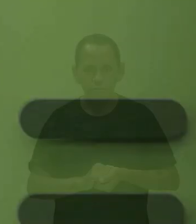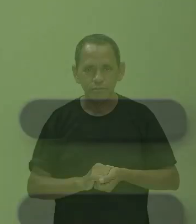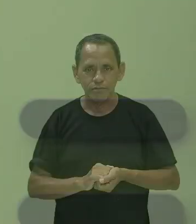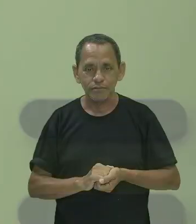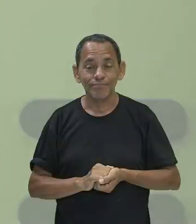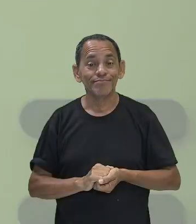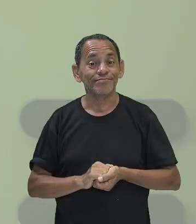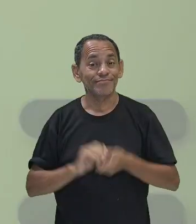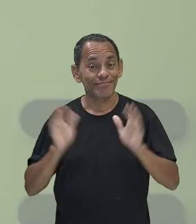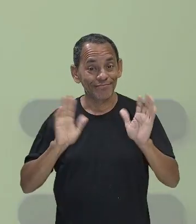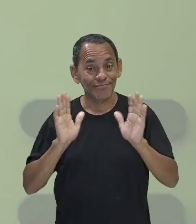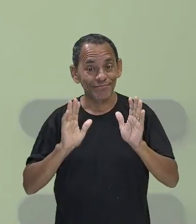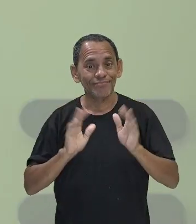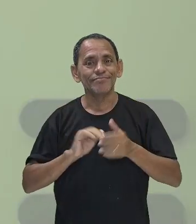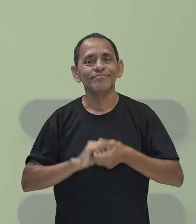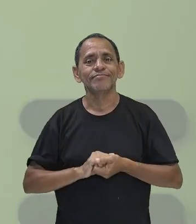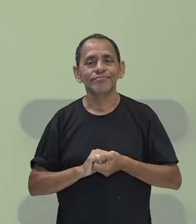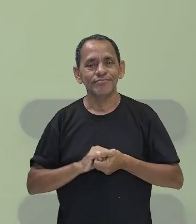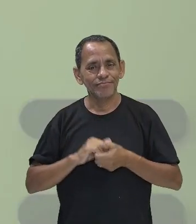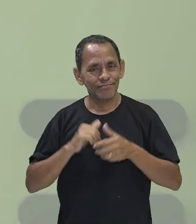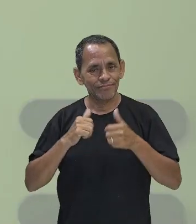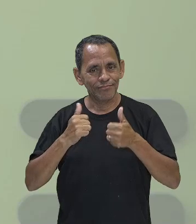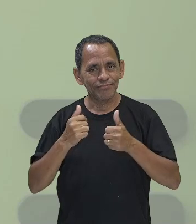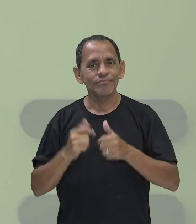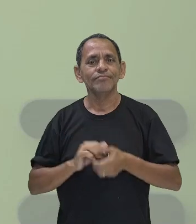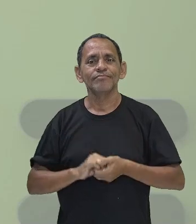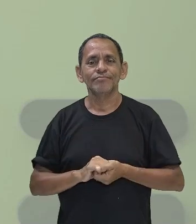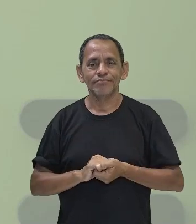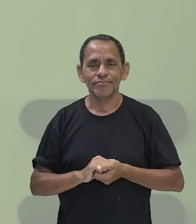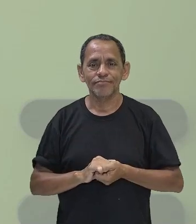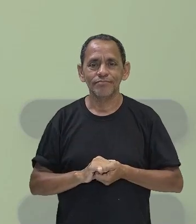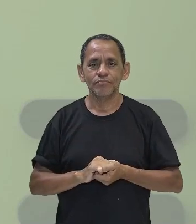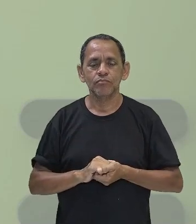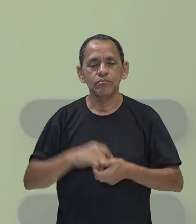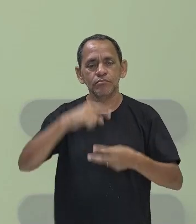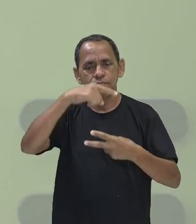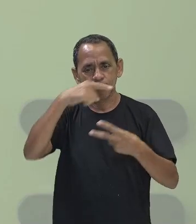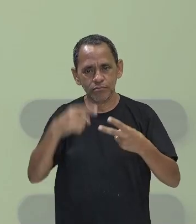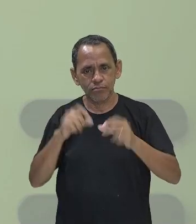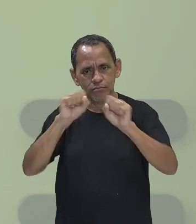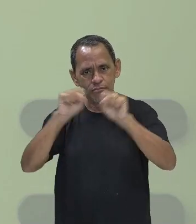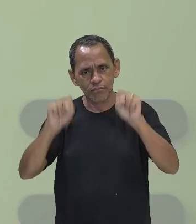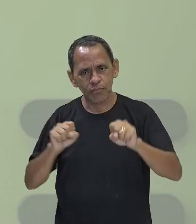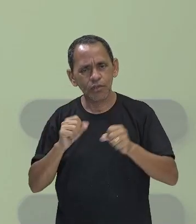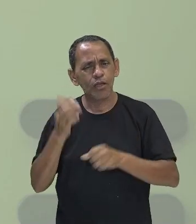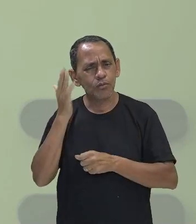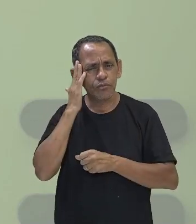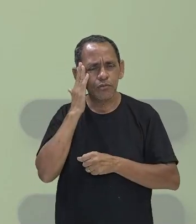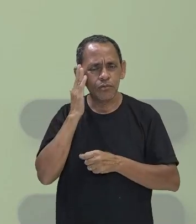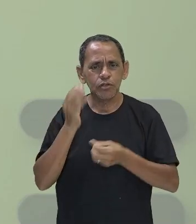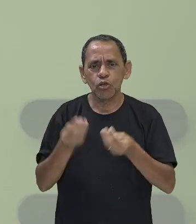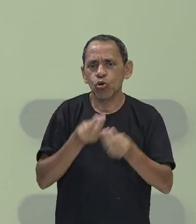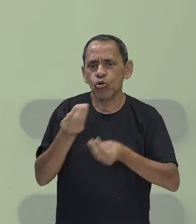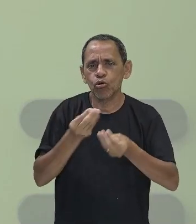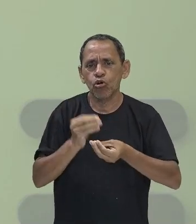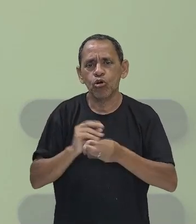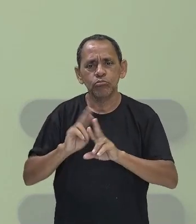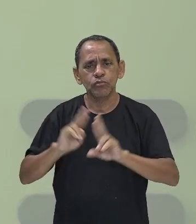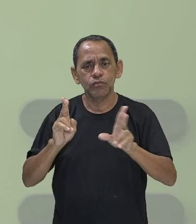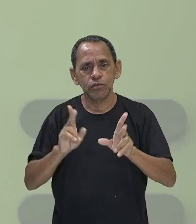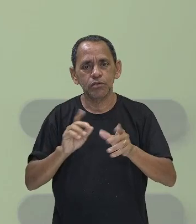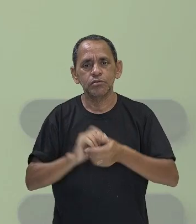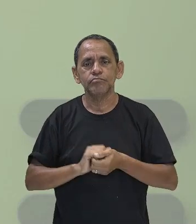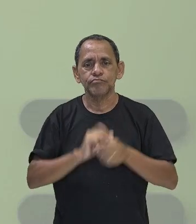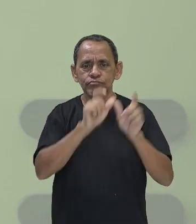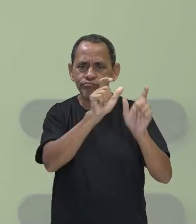Olá, como vão todos? Trago a vocês dois sistemas para a gente entender um pouquinho as semelhanças e diferenças entre eles.